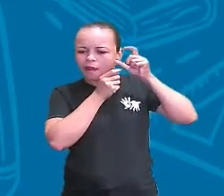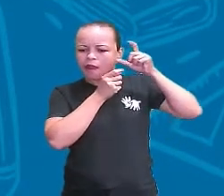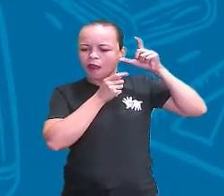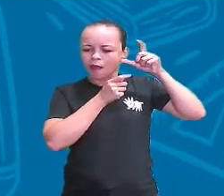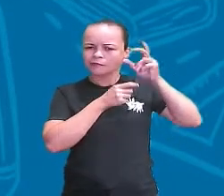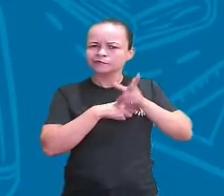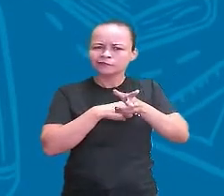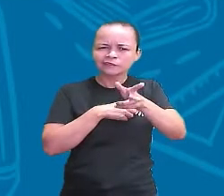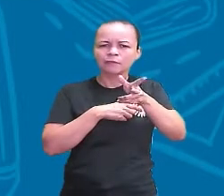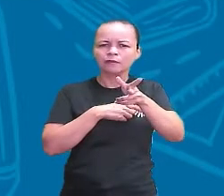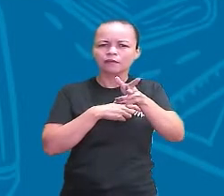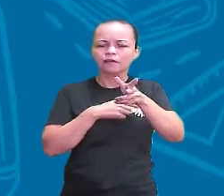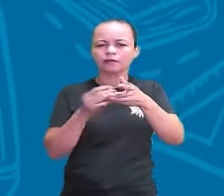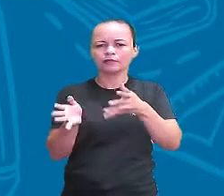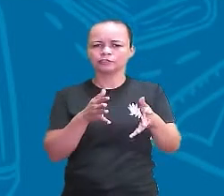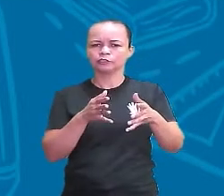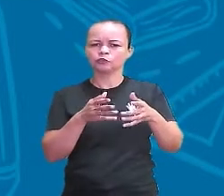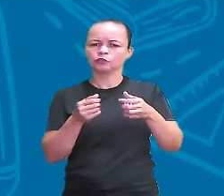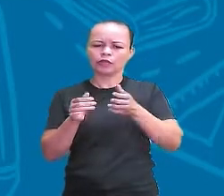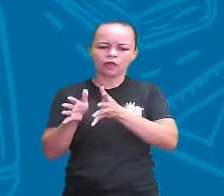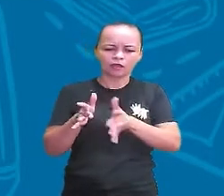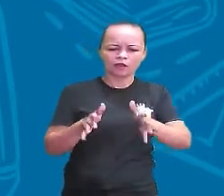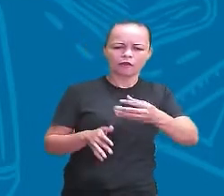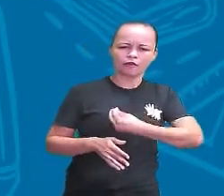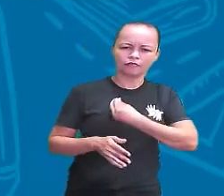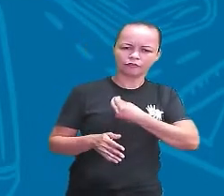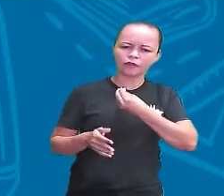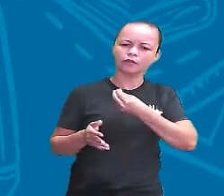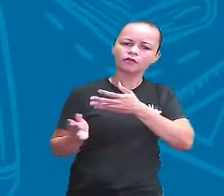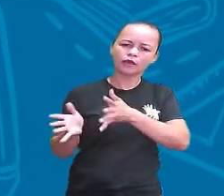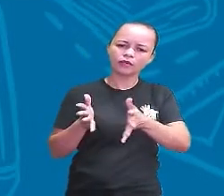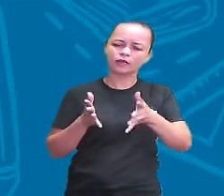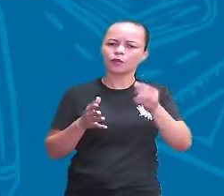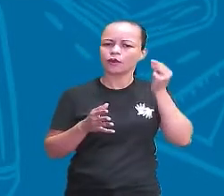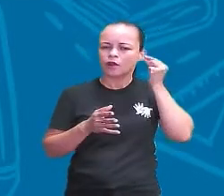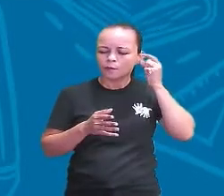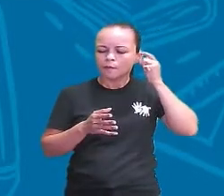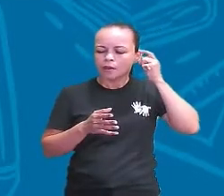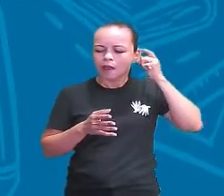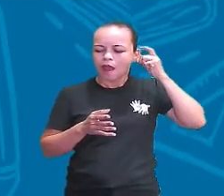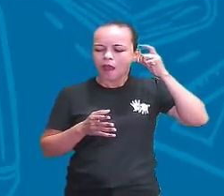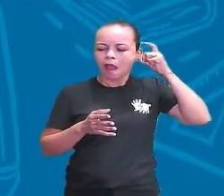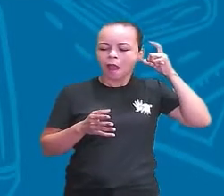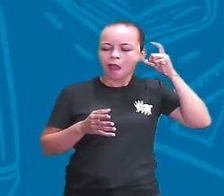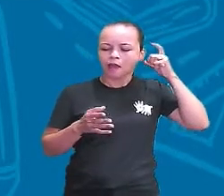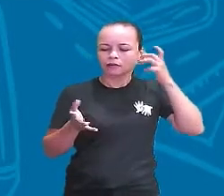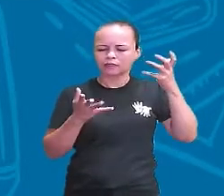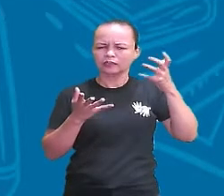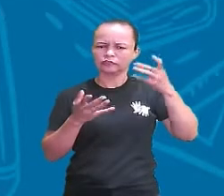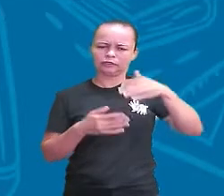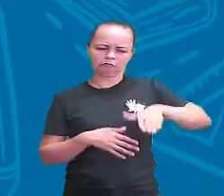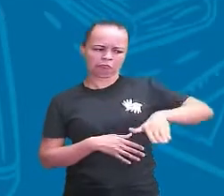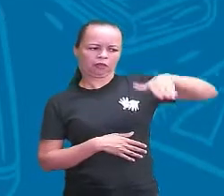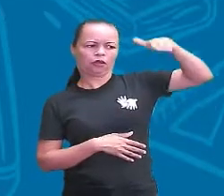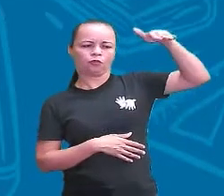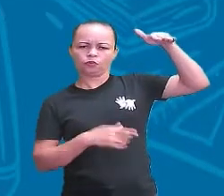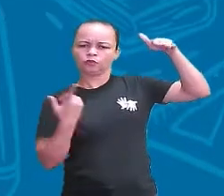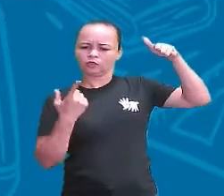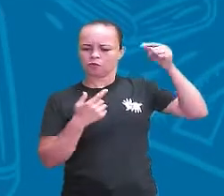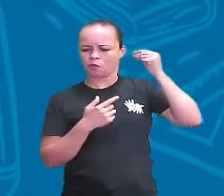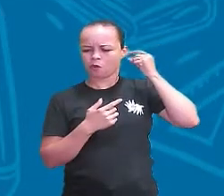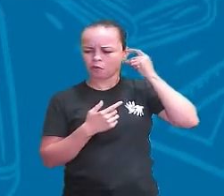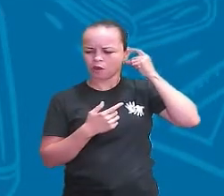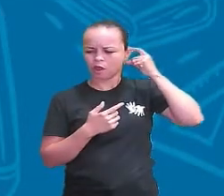Que a gente, toda a nossa vida, a nossa orelha continua crescendo? Por isso que, às vezes, a gente tá adulto e fala, nossa, tua orelha